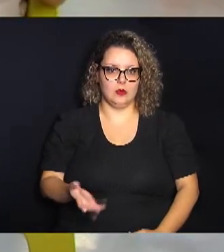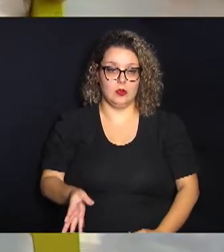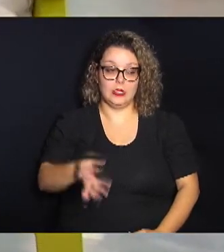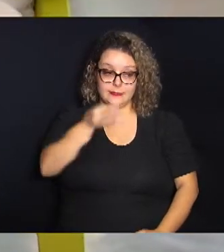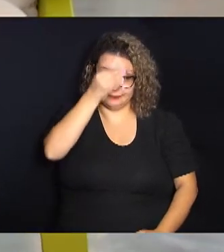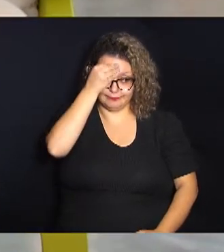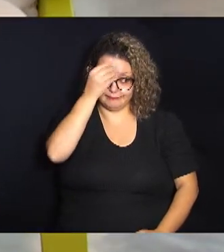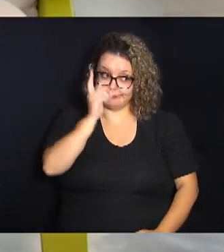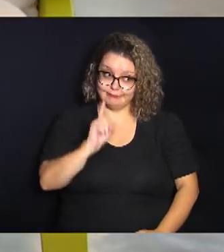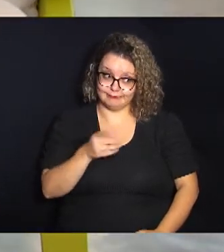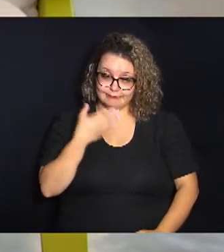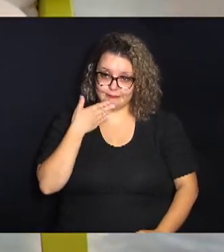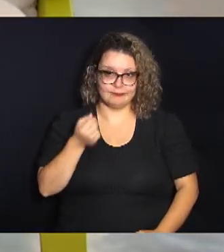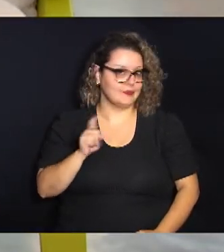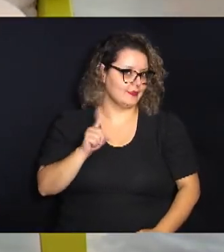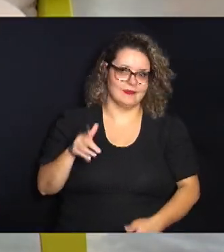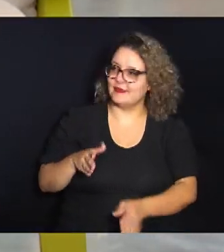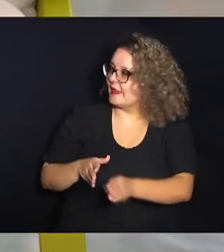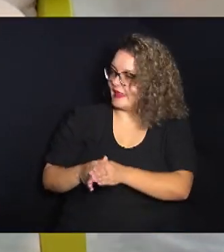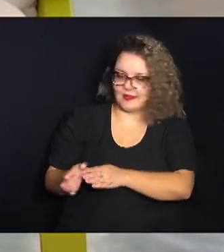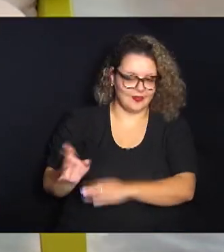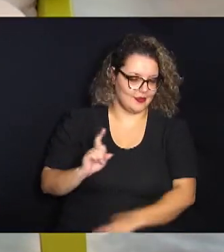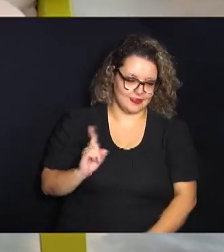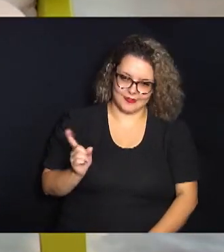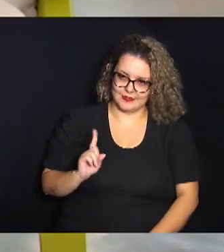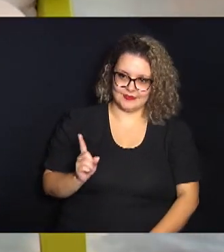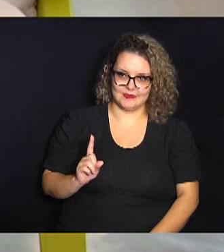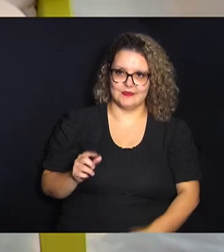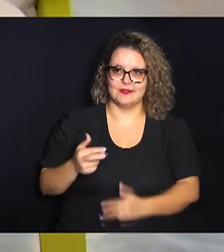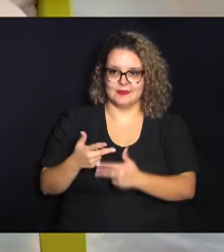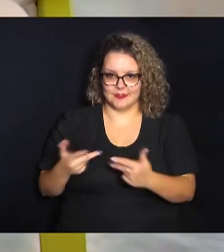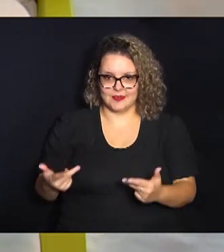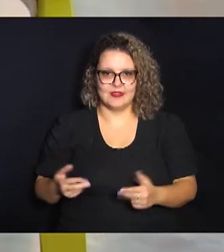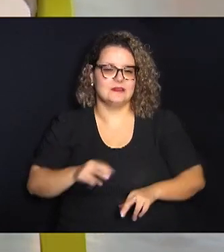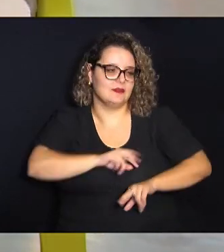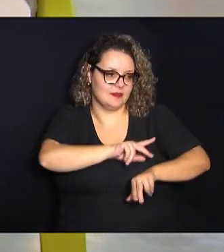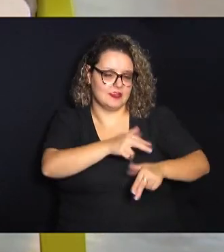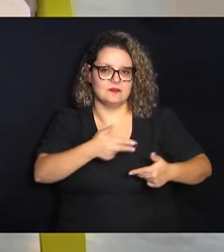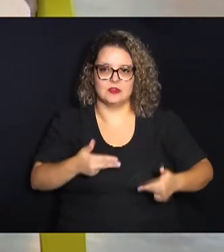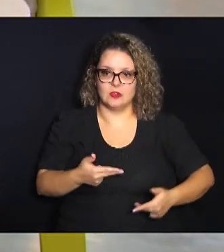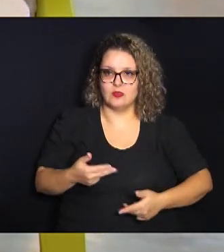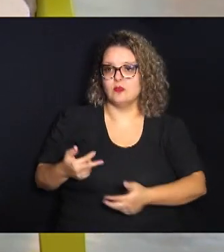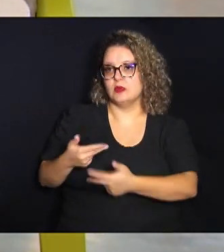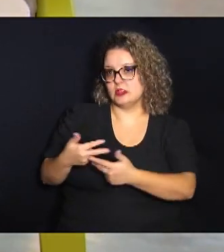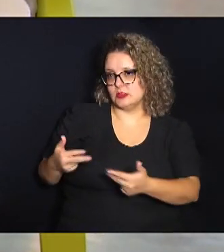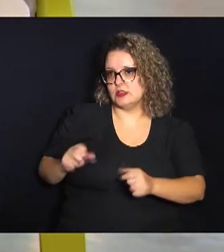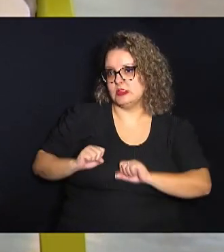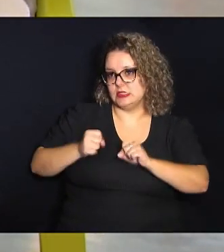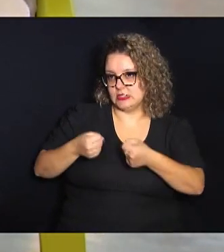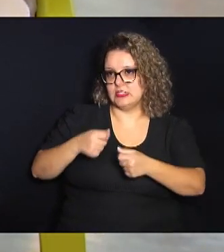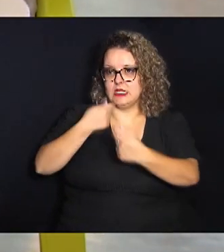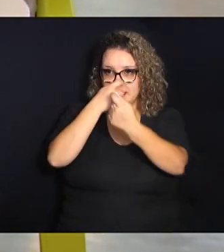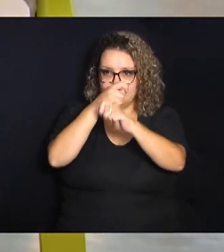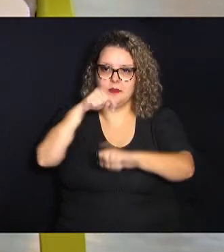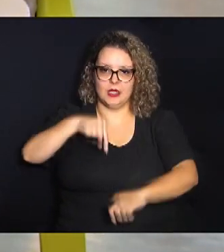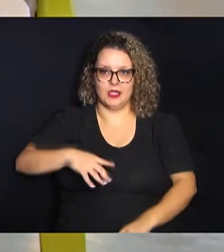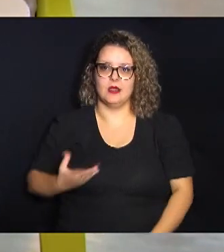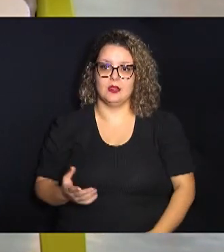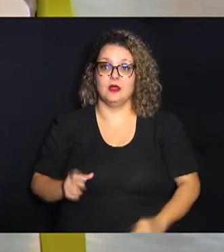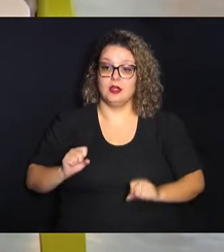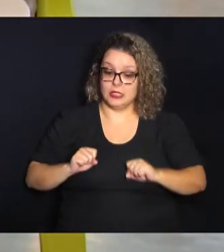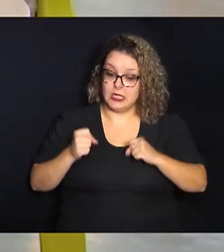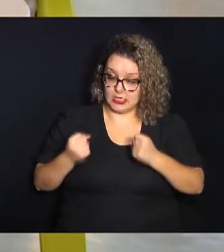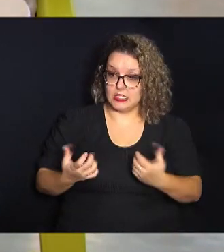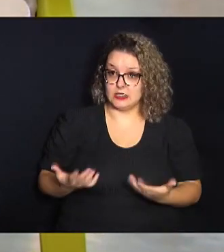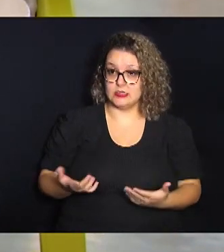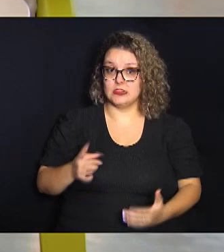nesse caso não é a melhor alternativa eu recomendo é uma das coisas que a gente é uma das decisões que a gente defende aqui na PUC Campinas é justamente essa de